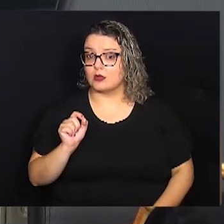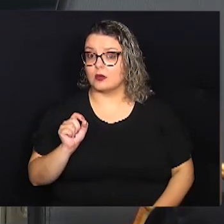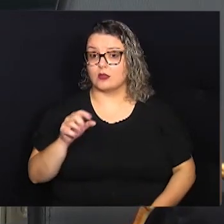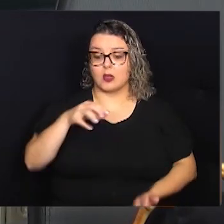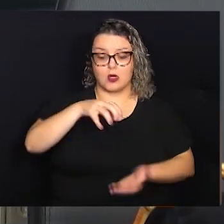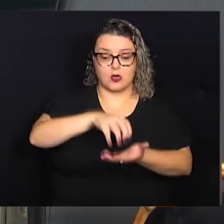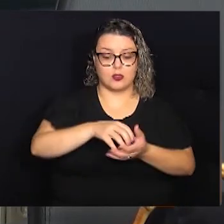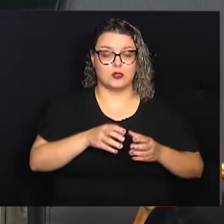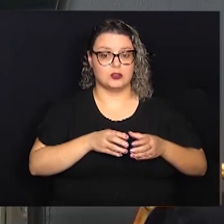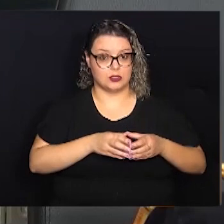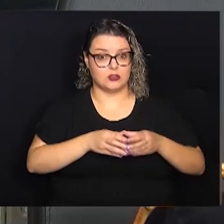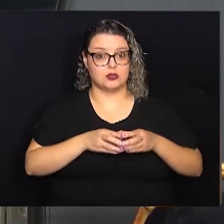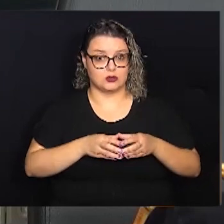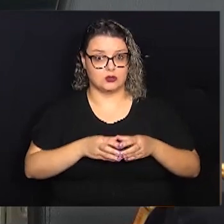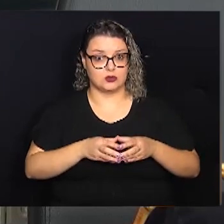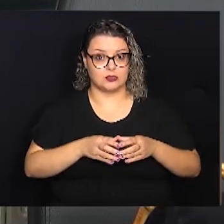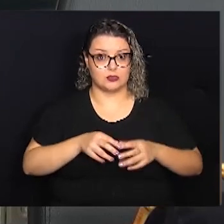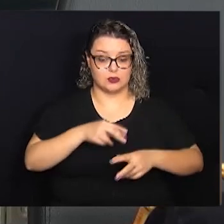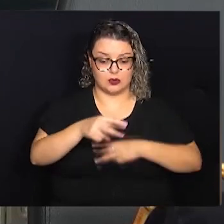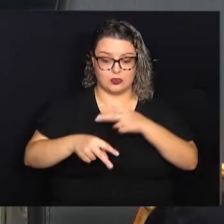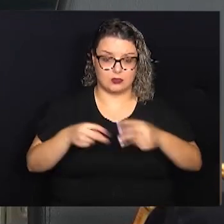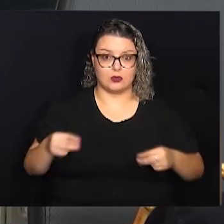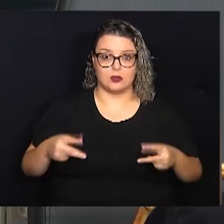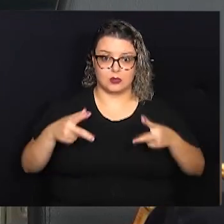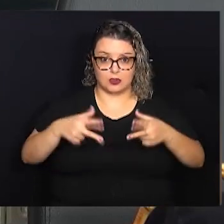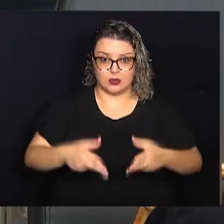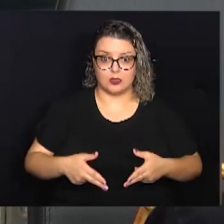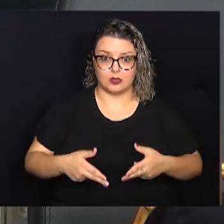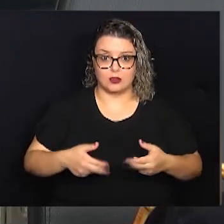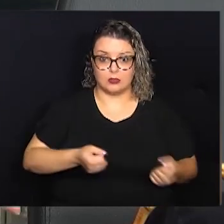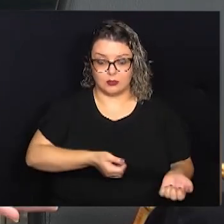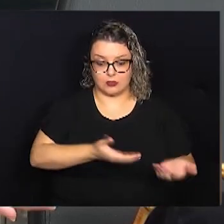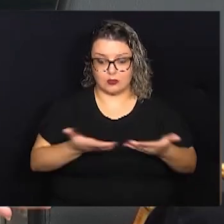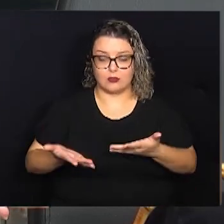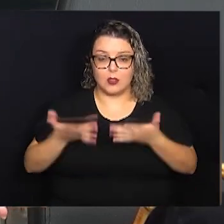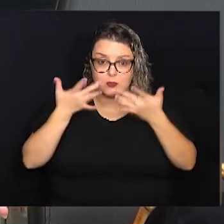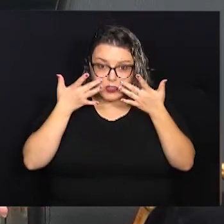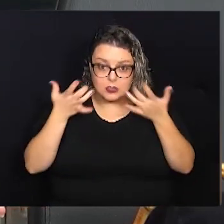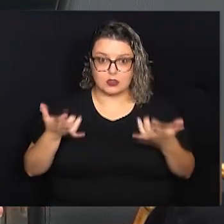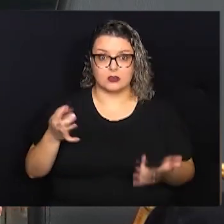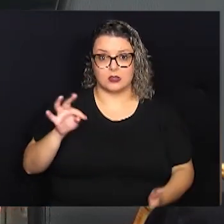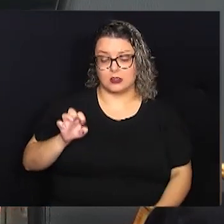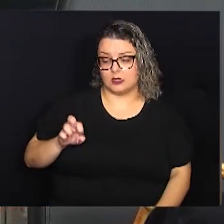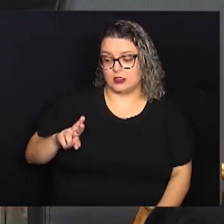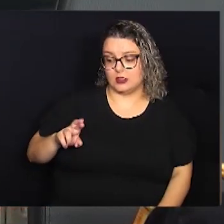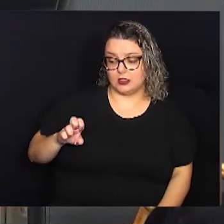o Centro de Convivência mesmo foi inaugurado com o espetáculo da Tereza.